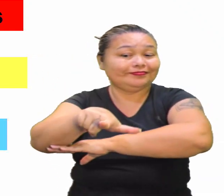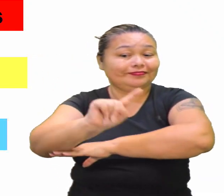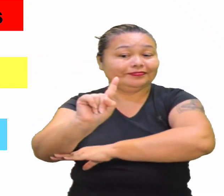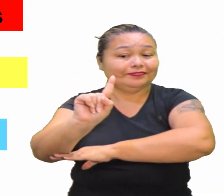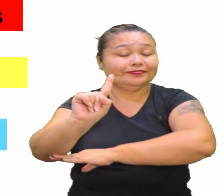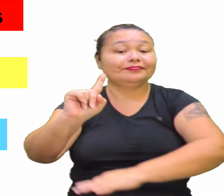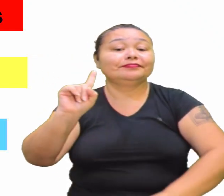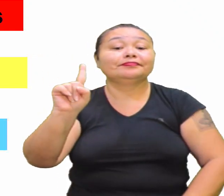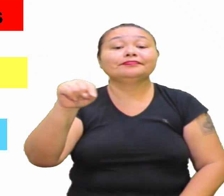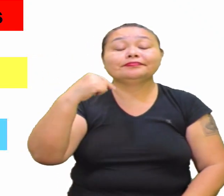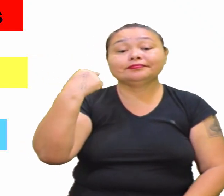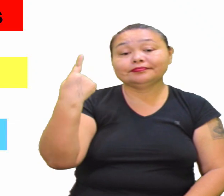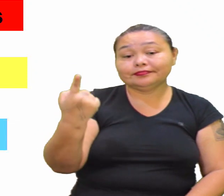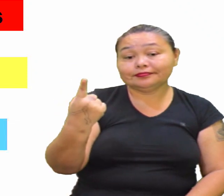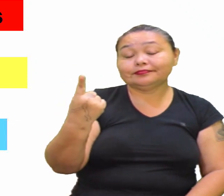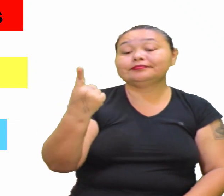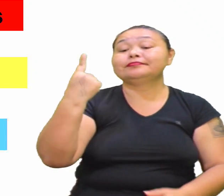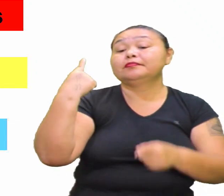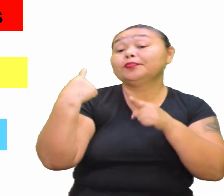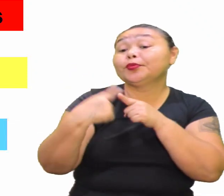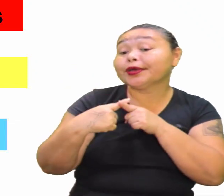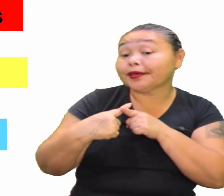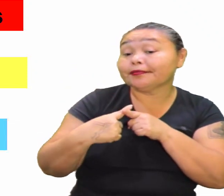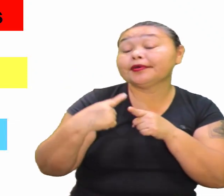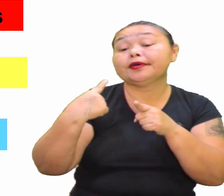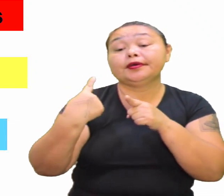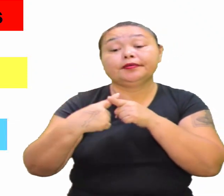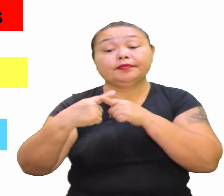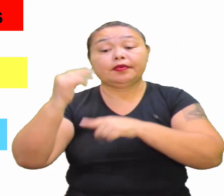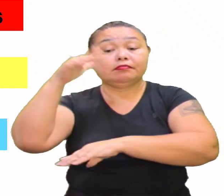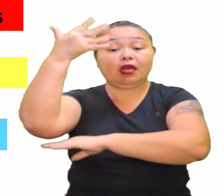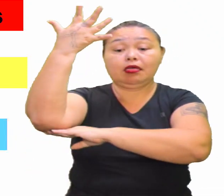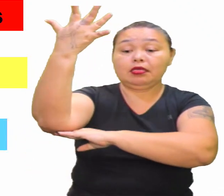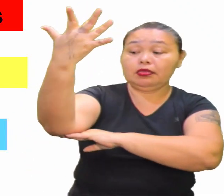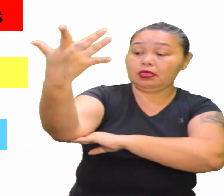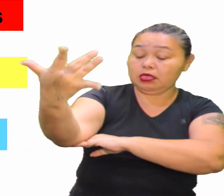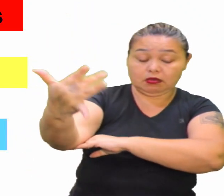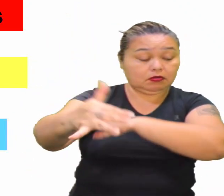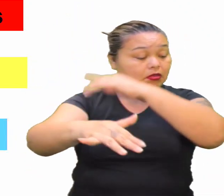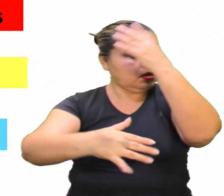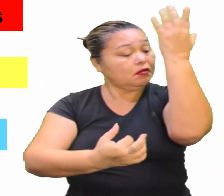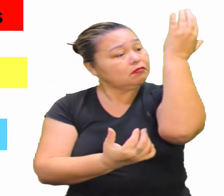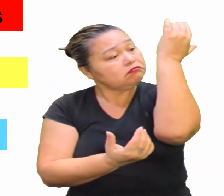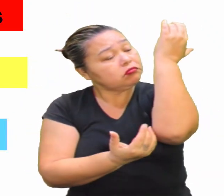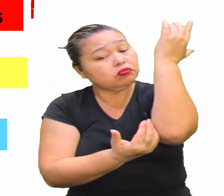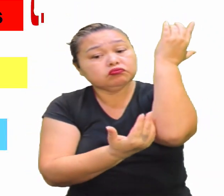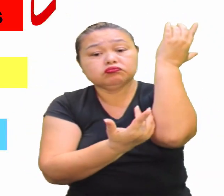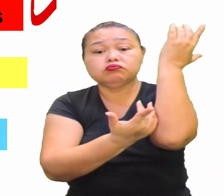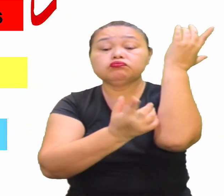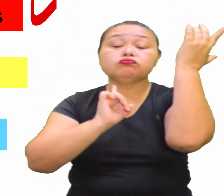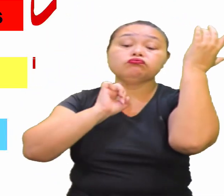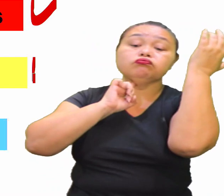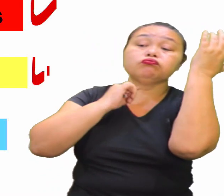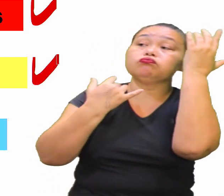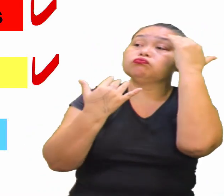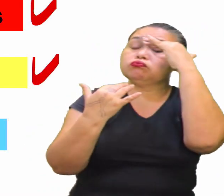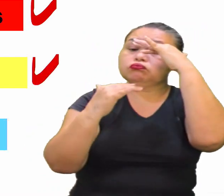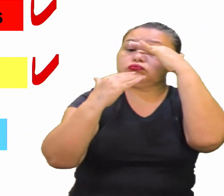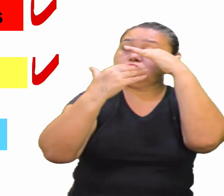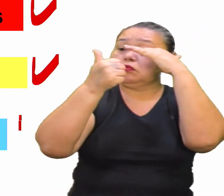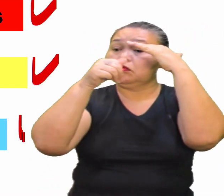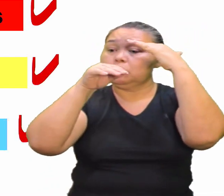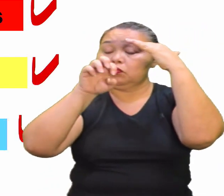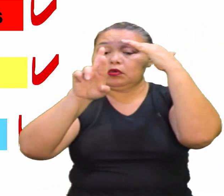Por causa dos desmatamentos Devido às queimadas Devido às poluições Tanto do ar